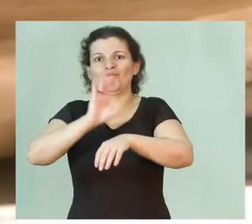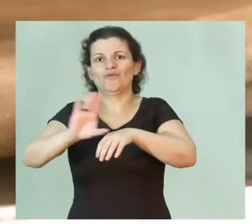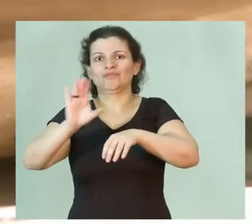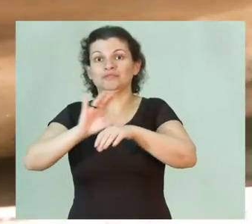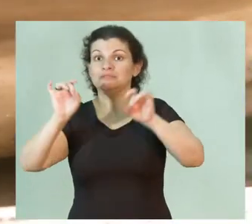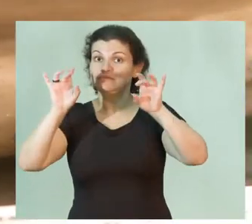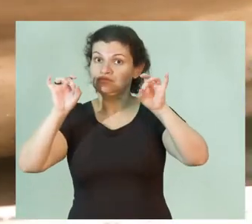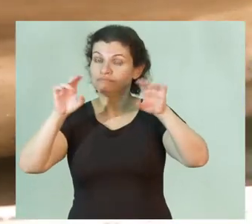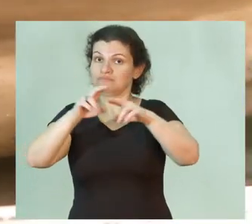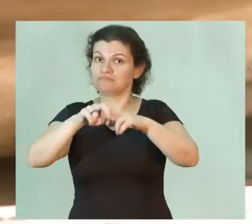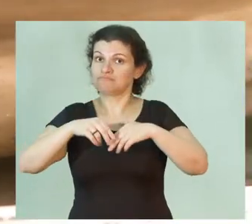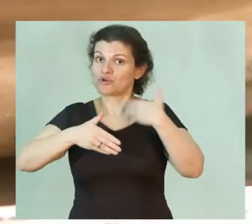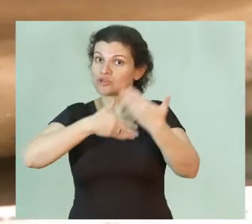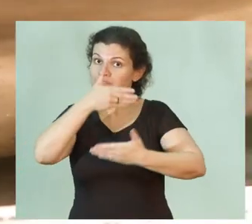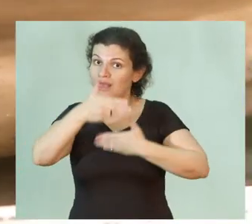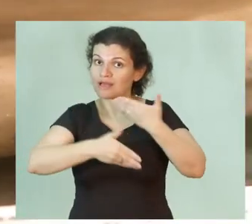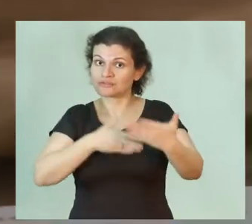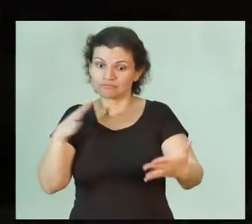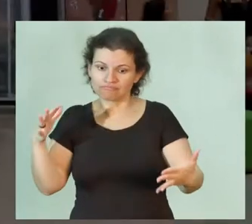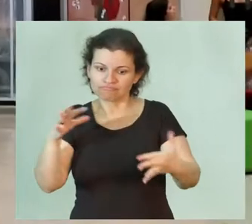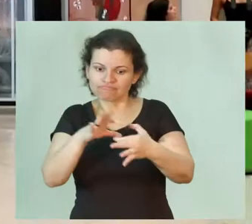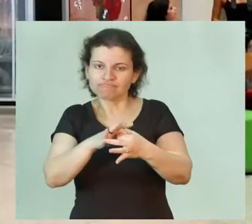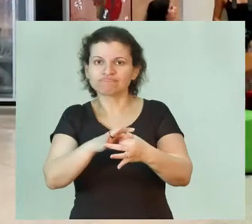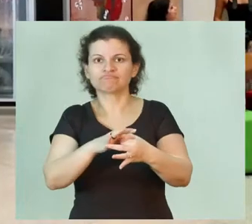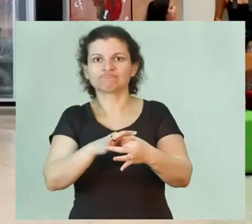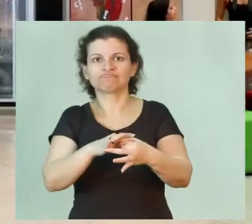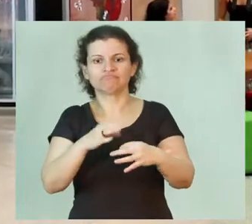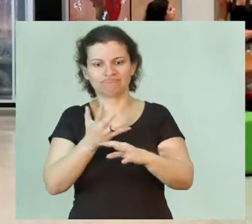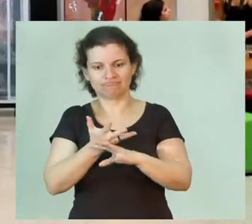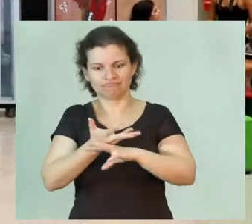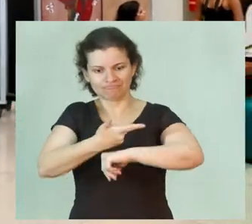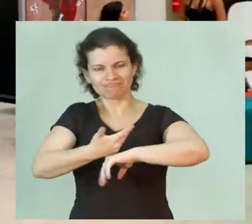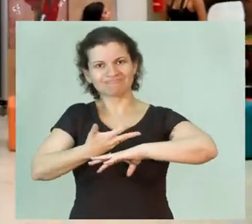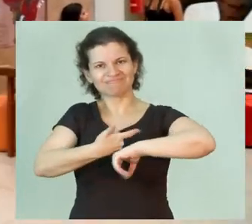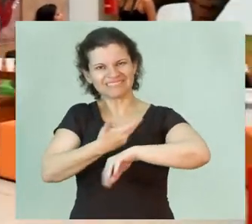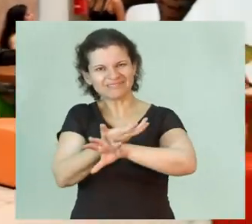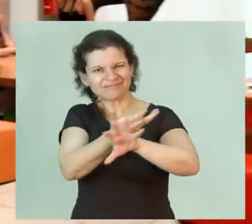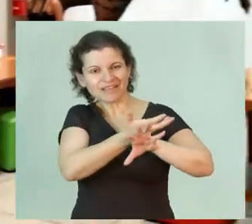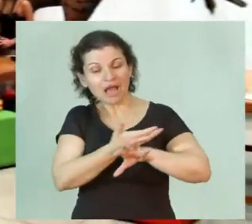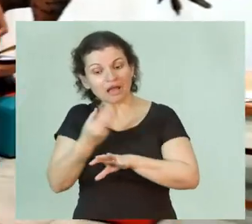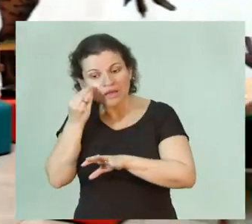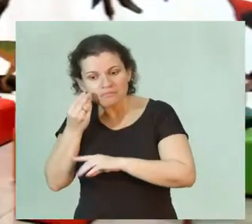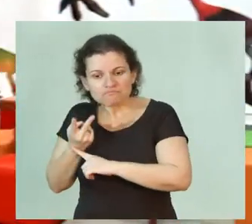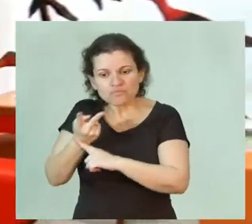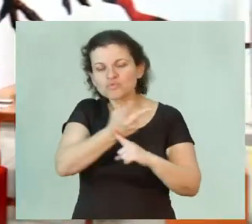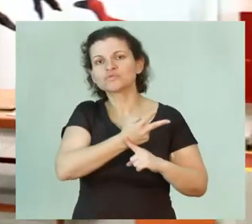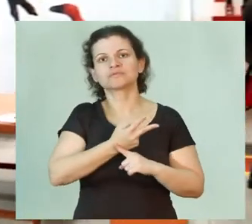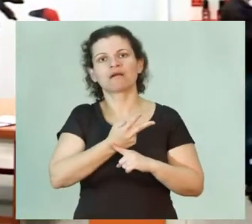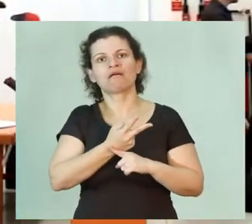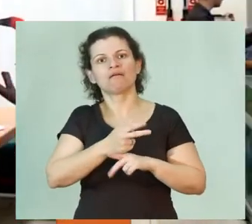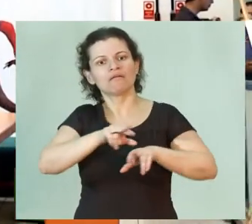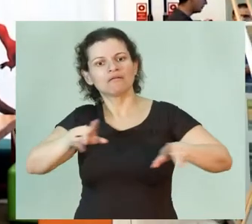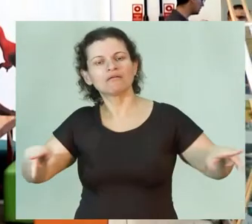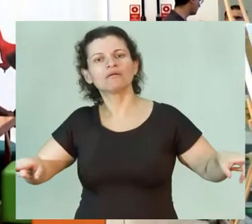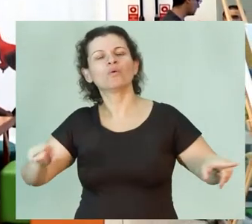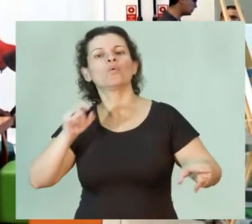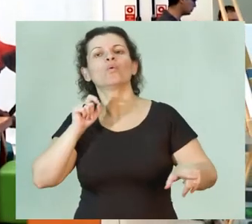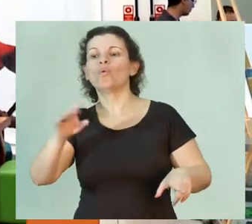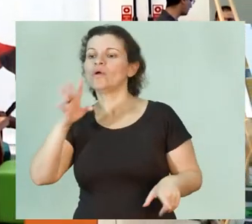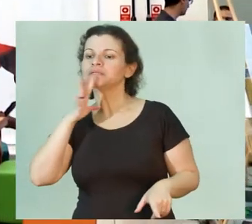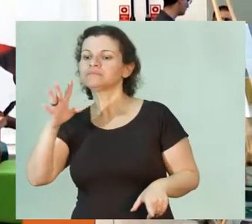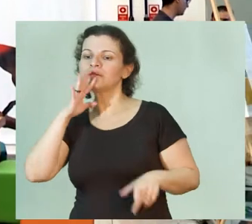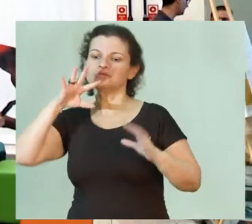especialmente por meio de processos de integração e de interdisciplinaridade, uma busca de tanto ter um certo